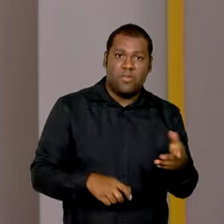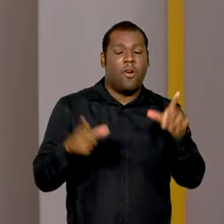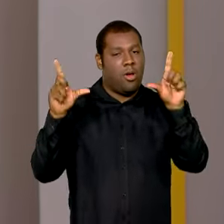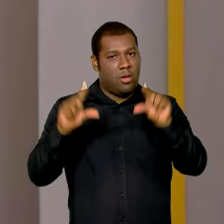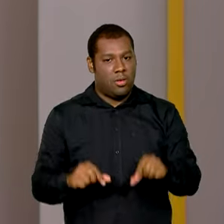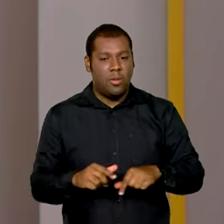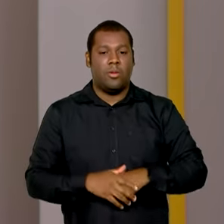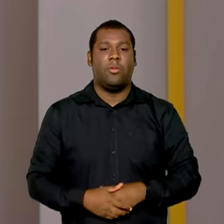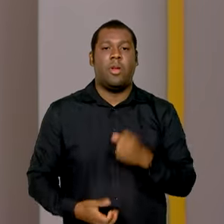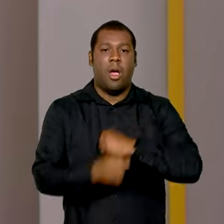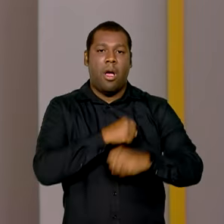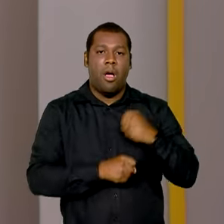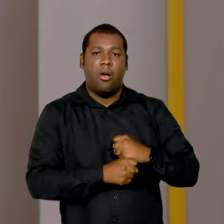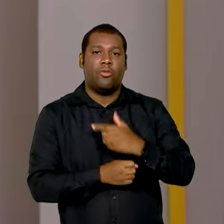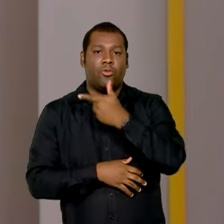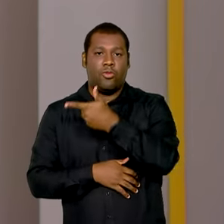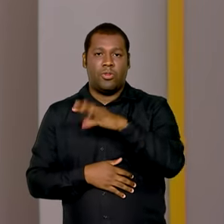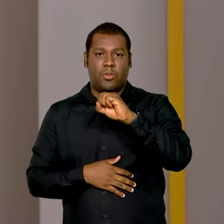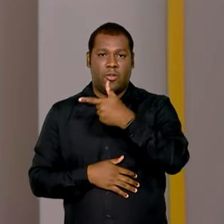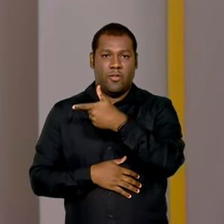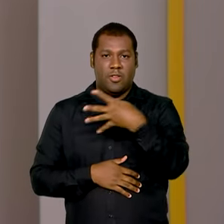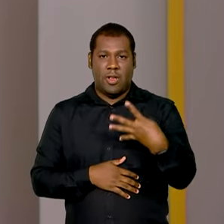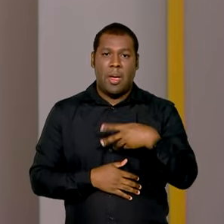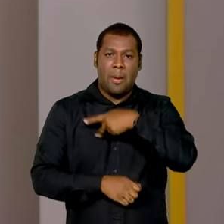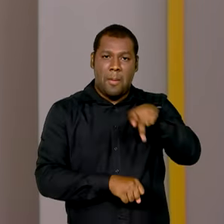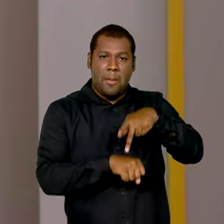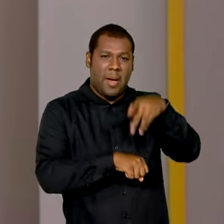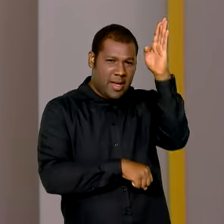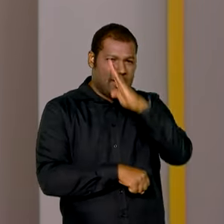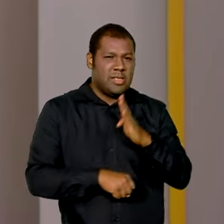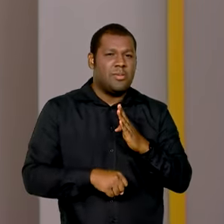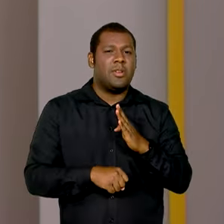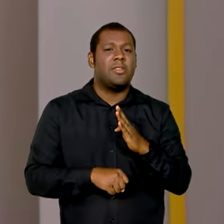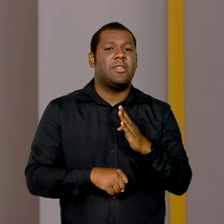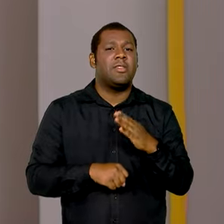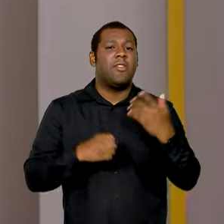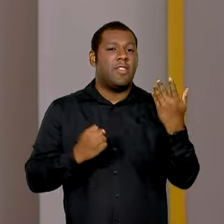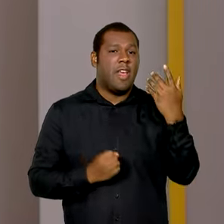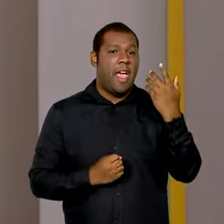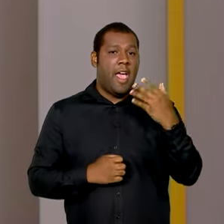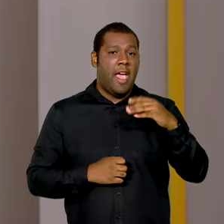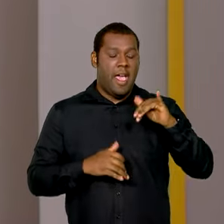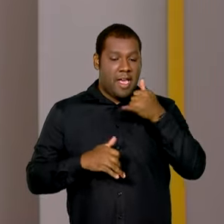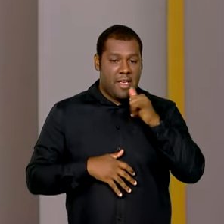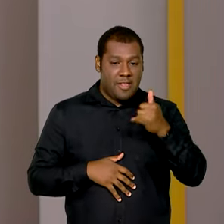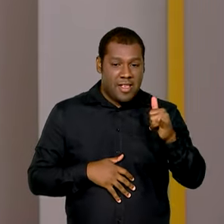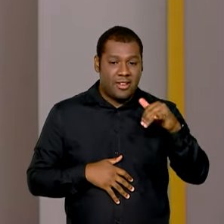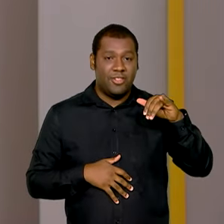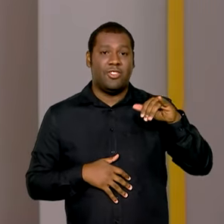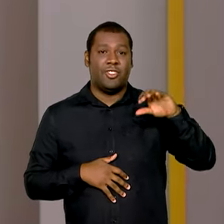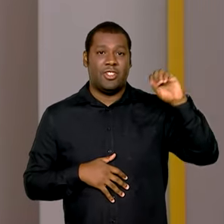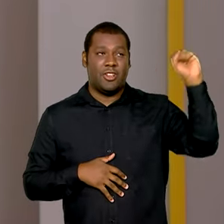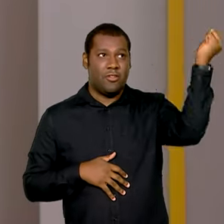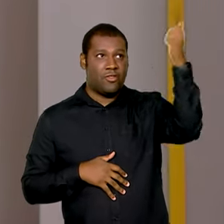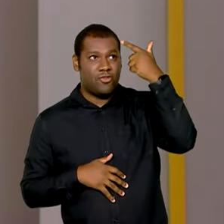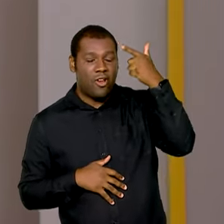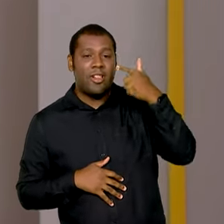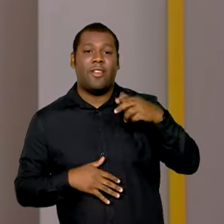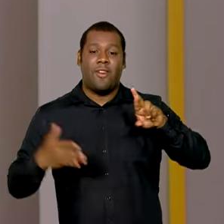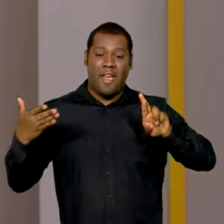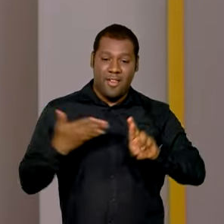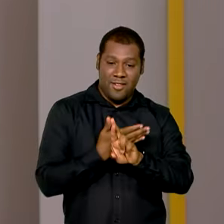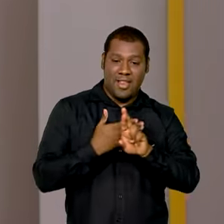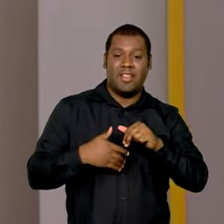Em 2023, o Brasil bateu recorde na expansão de energia solar. Com o aumento da demanda por